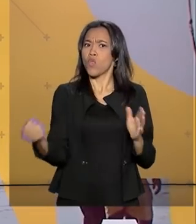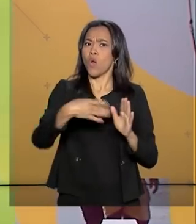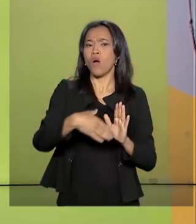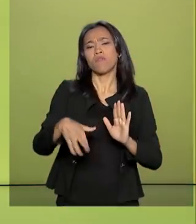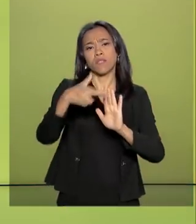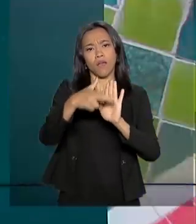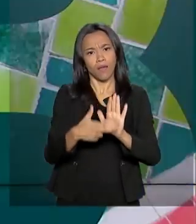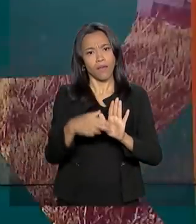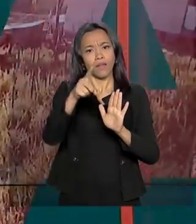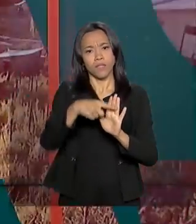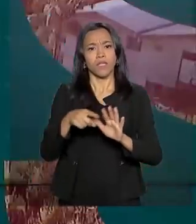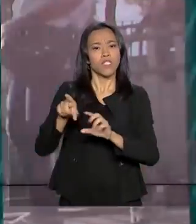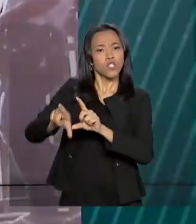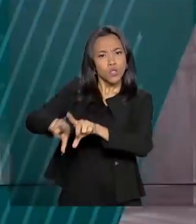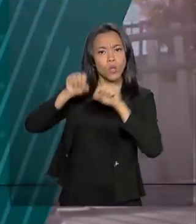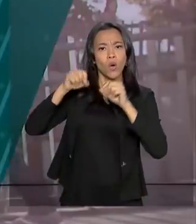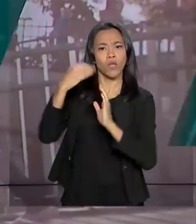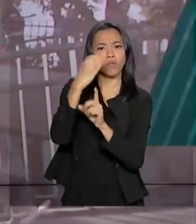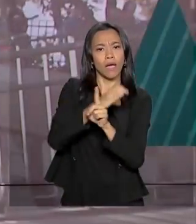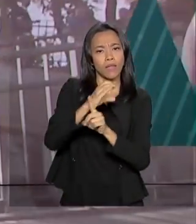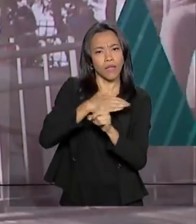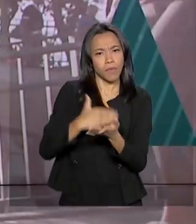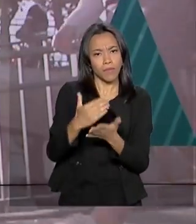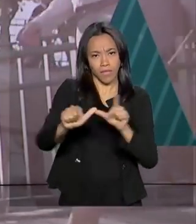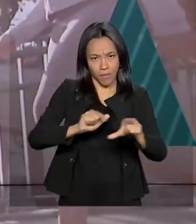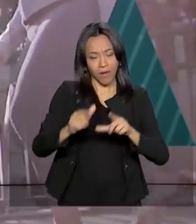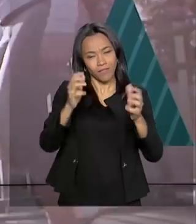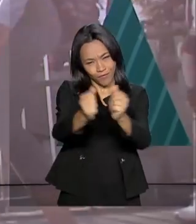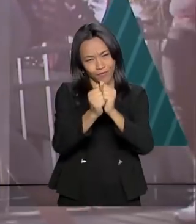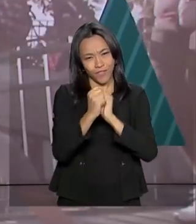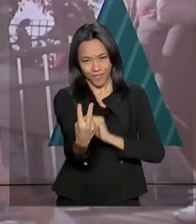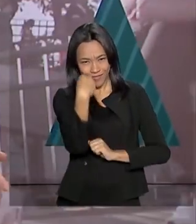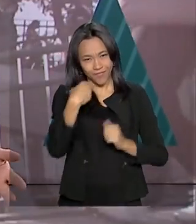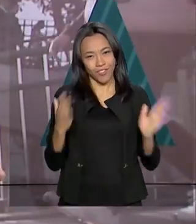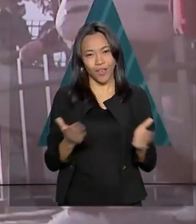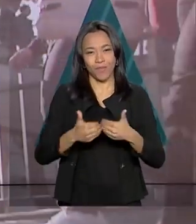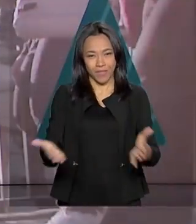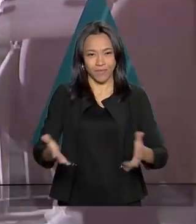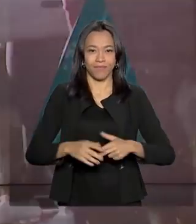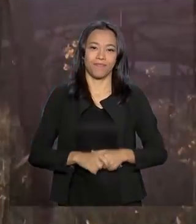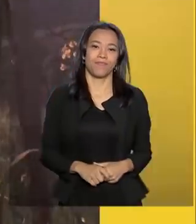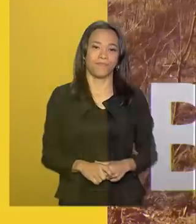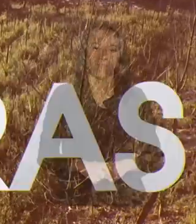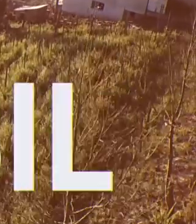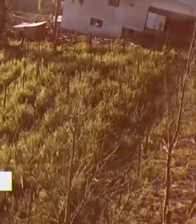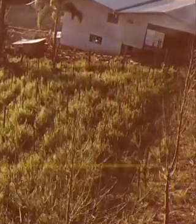especial define cronograma de trabalho. Fique com a gente, o Brasil em Dia já está no ar.